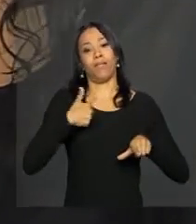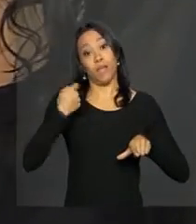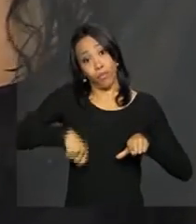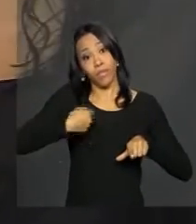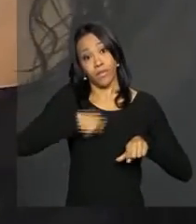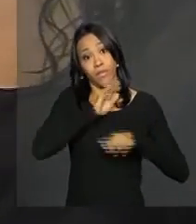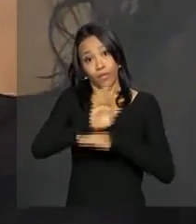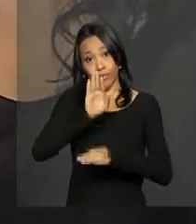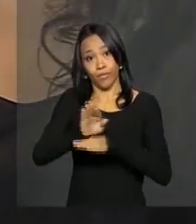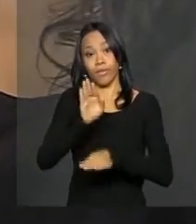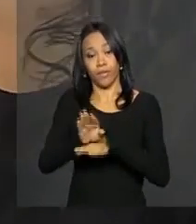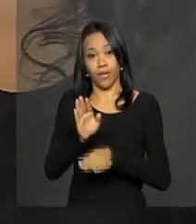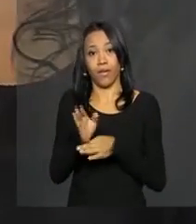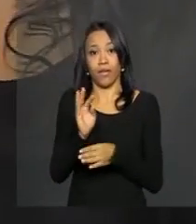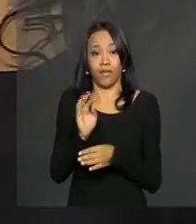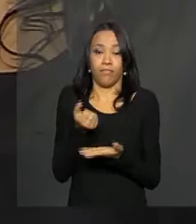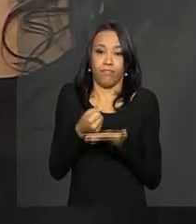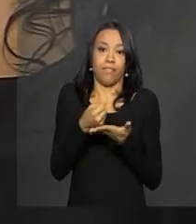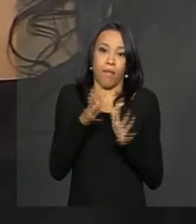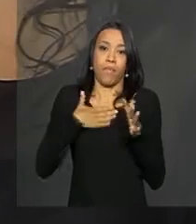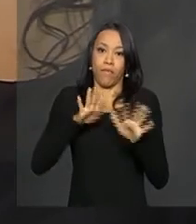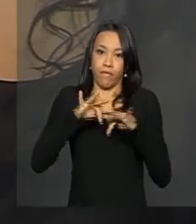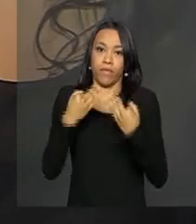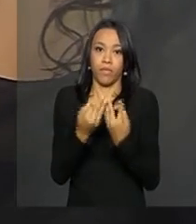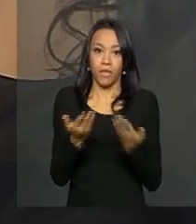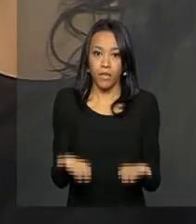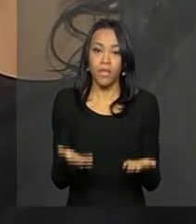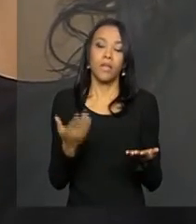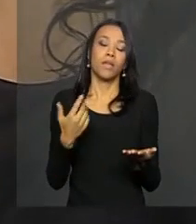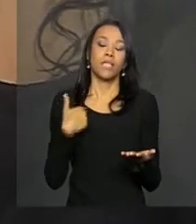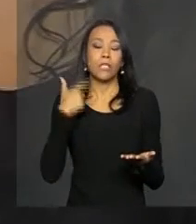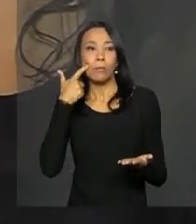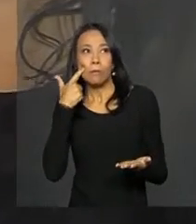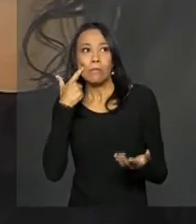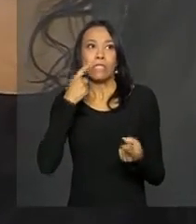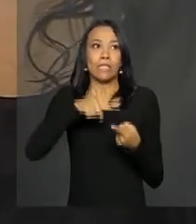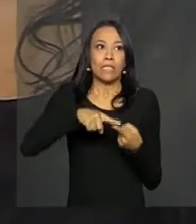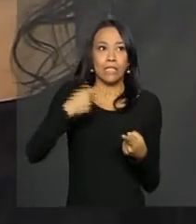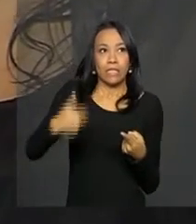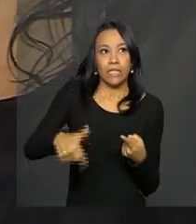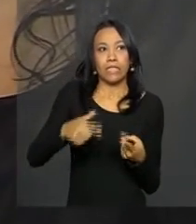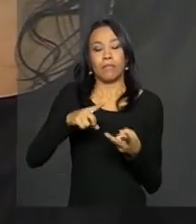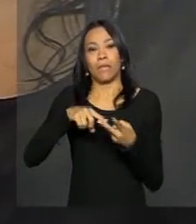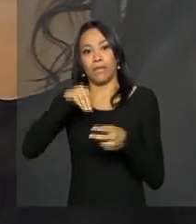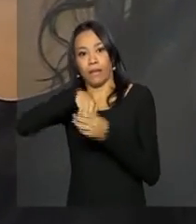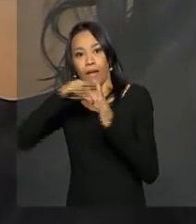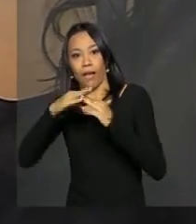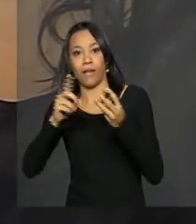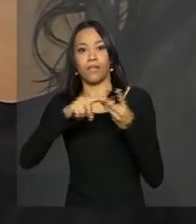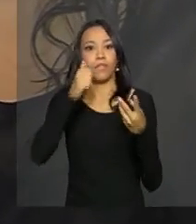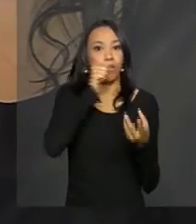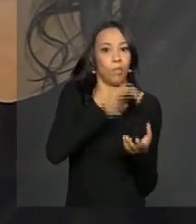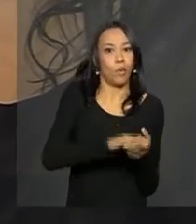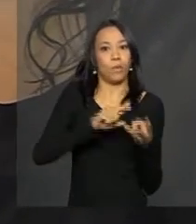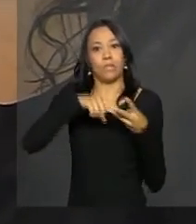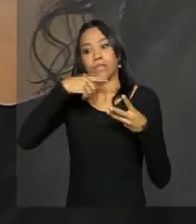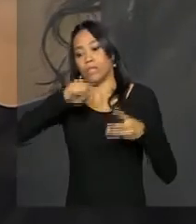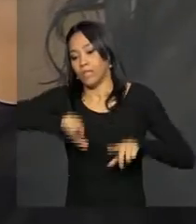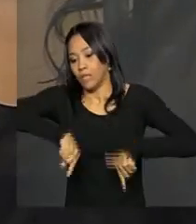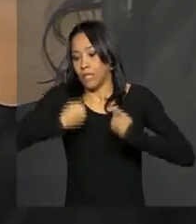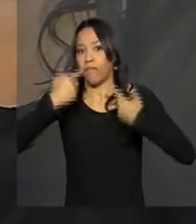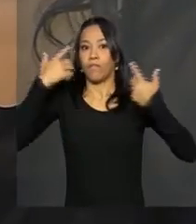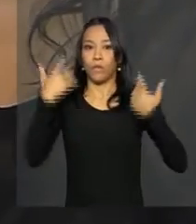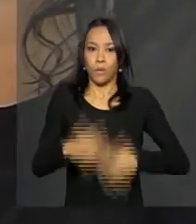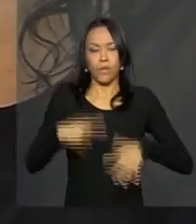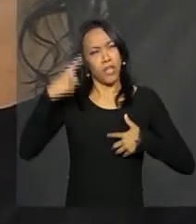ajudar no sustento da minha família e me vejo na posição de dona de casa, esposa, é um desafio muito grande que eu já